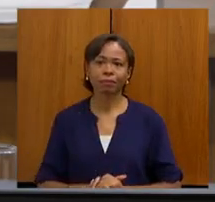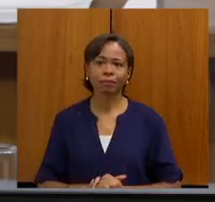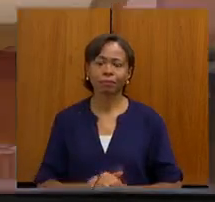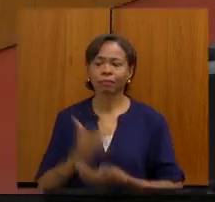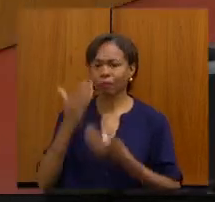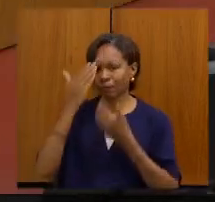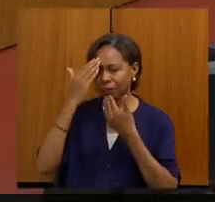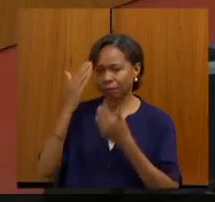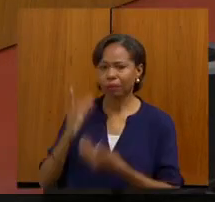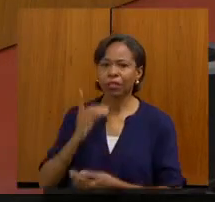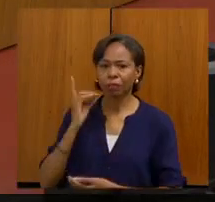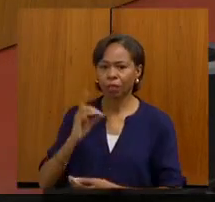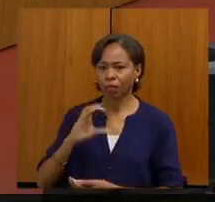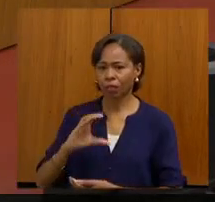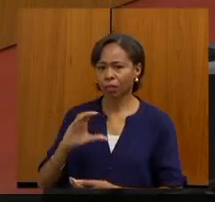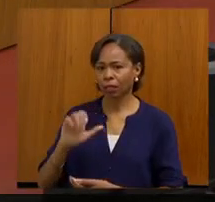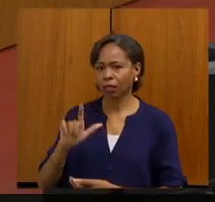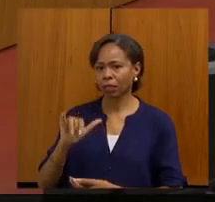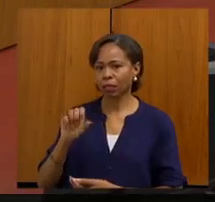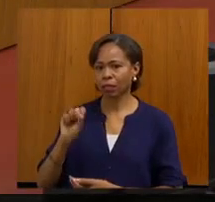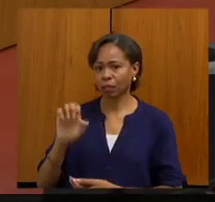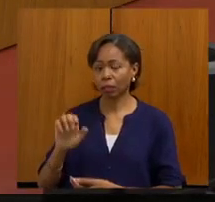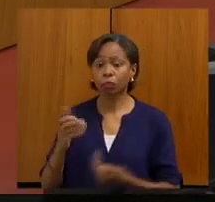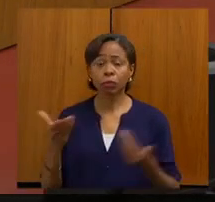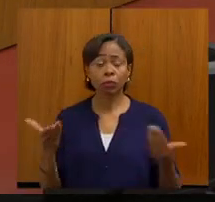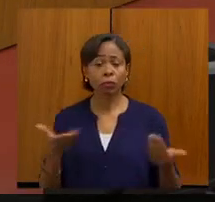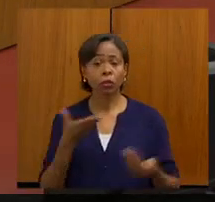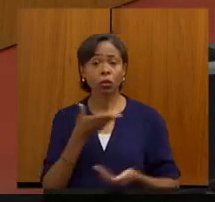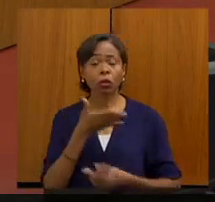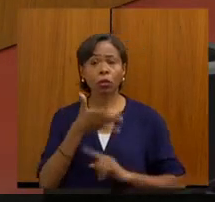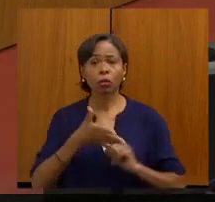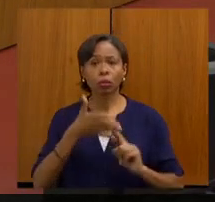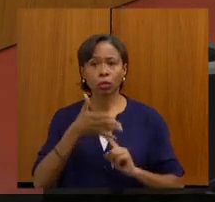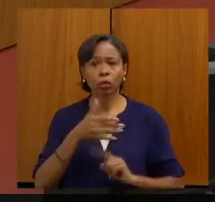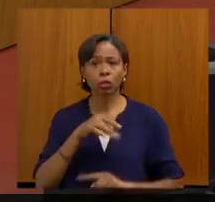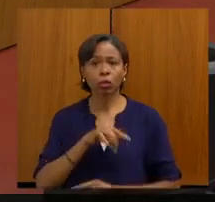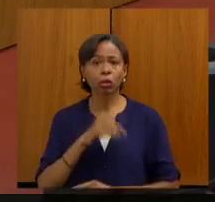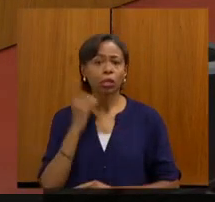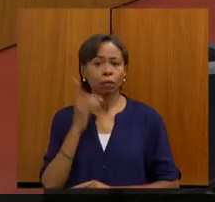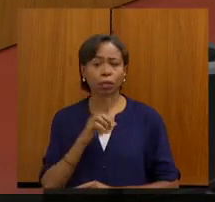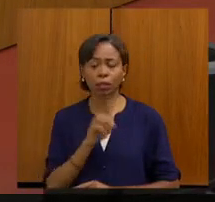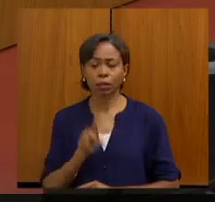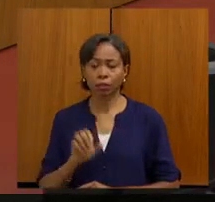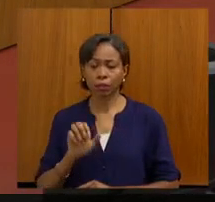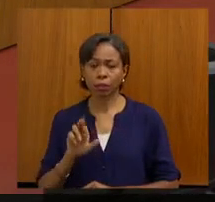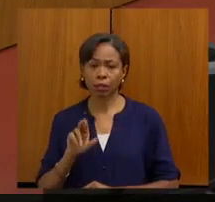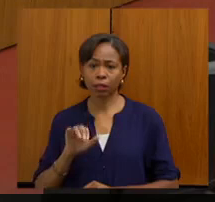Obrigado, deputada Celise Laviola. Gostaria agora de ouvir as considerações do deputado Zé Reis.